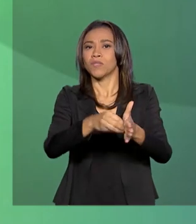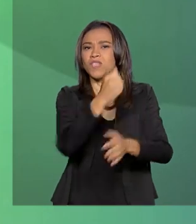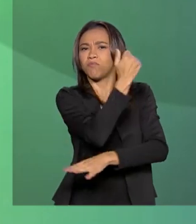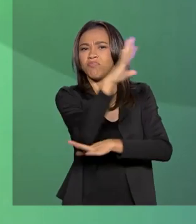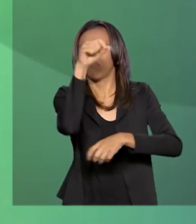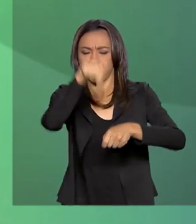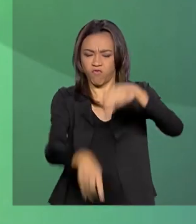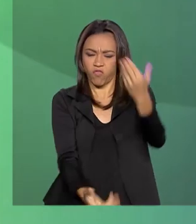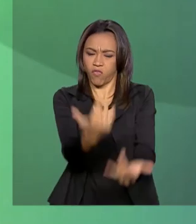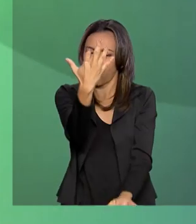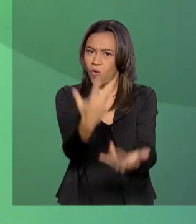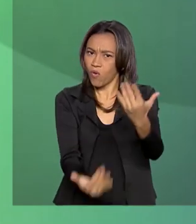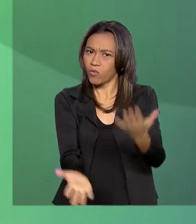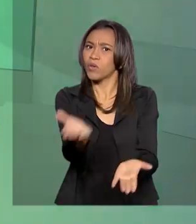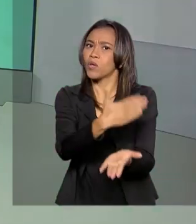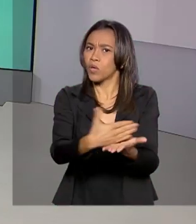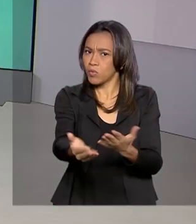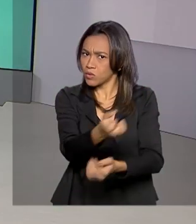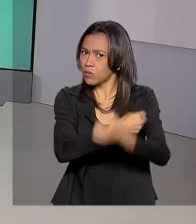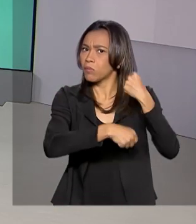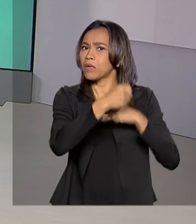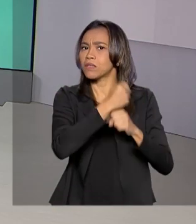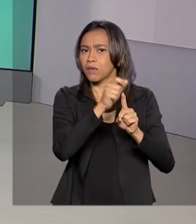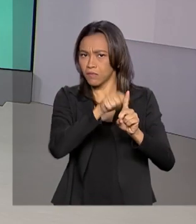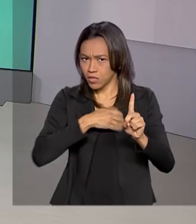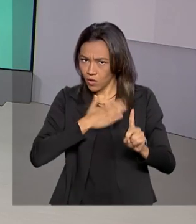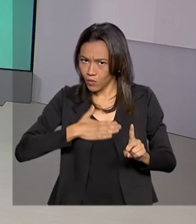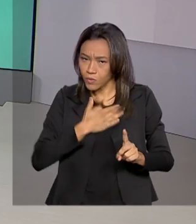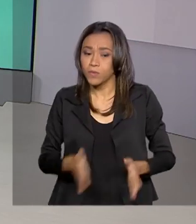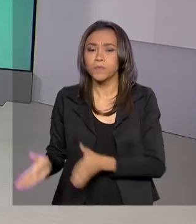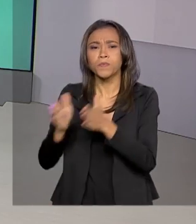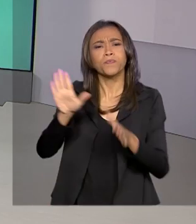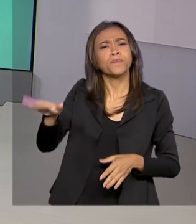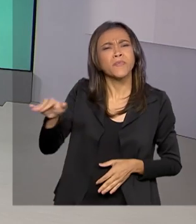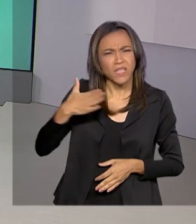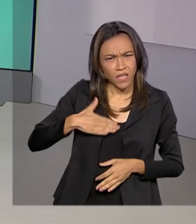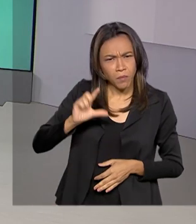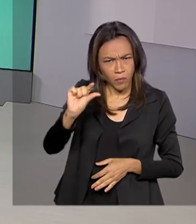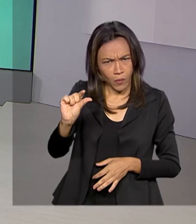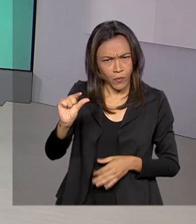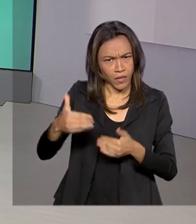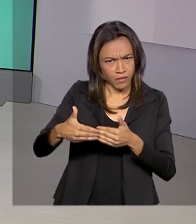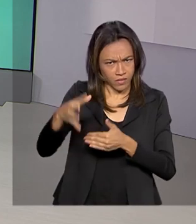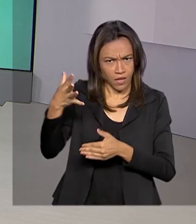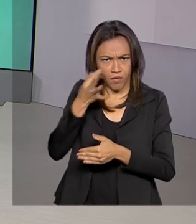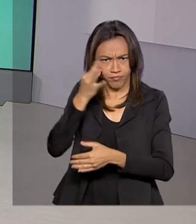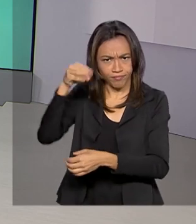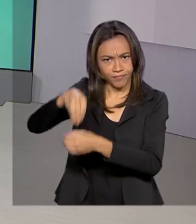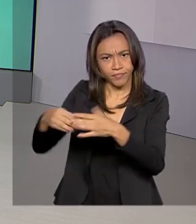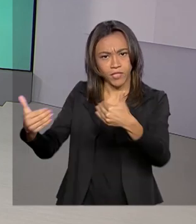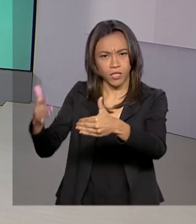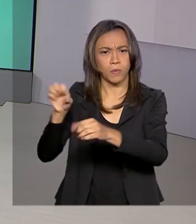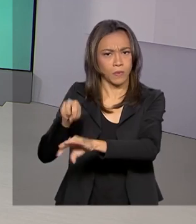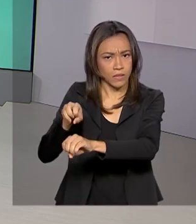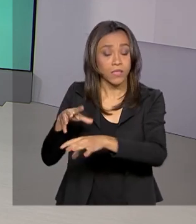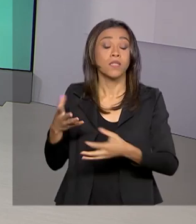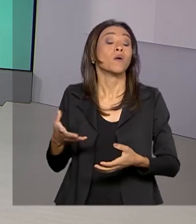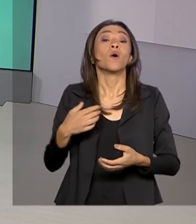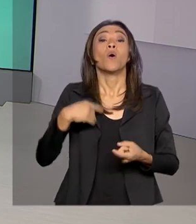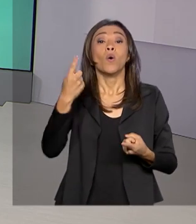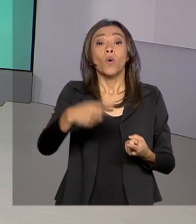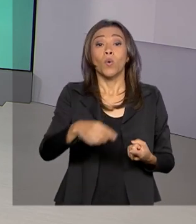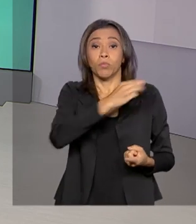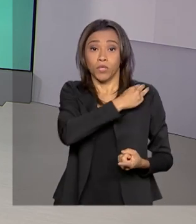agosto do ano passado. Renata. Luana, e daqui a pouquinho, você está aí no Ministério da Educação, né? O ministro da Justiça, Sérgio Moro, e o da